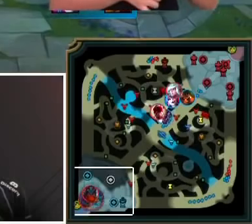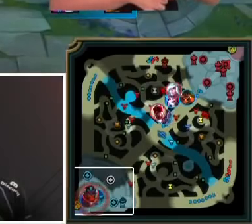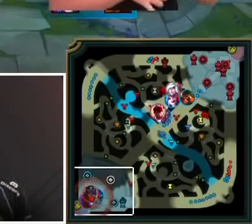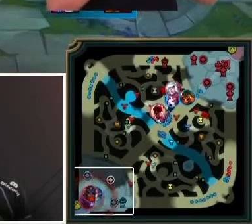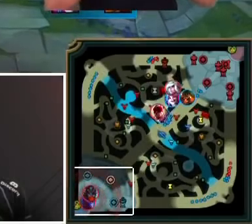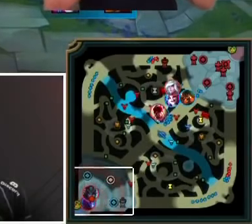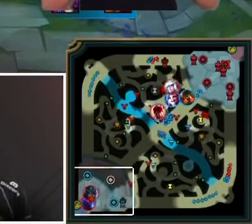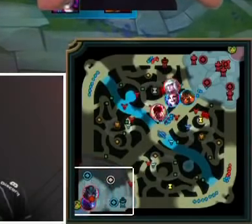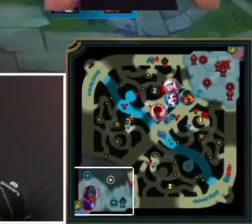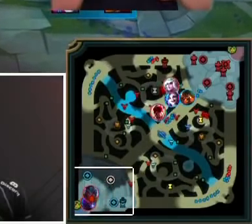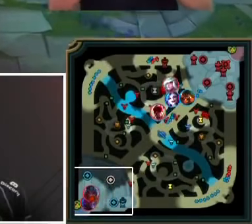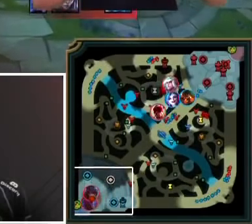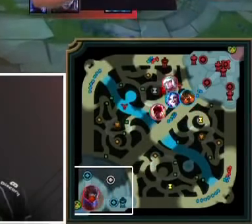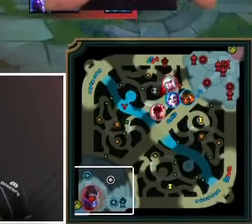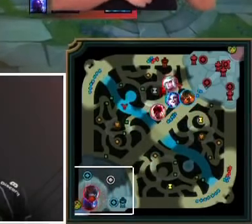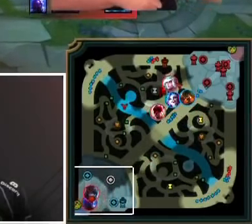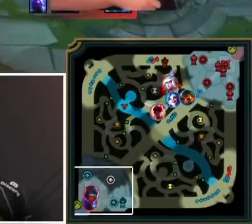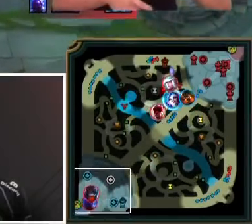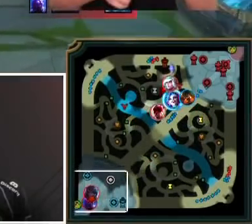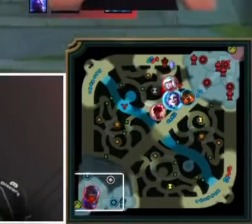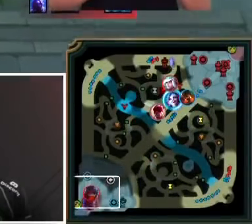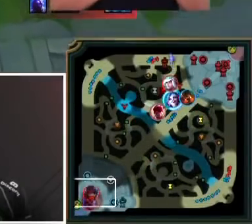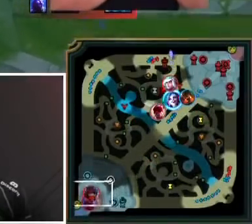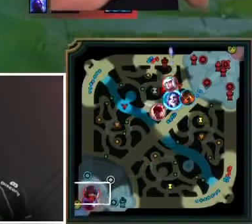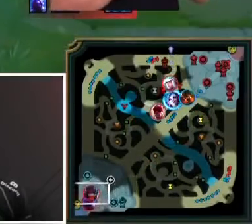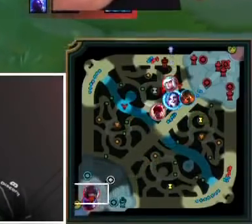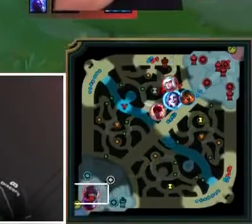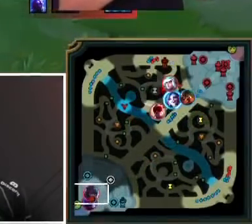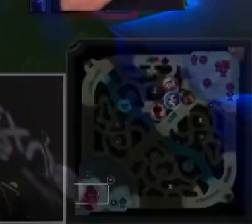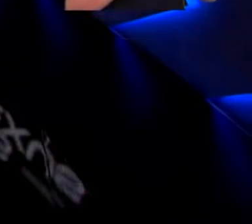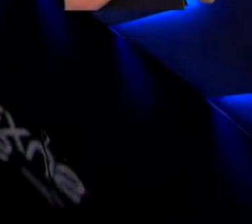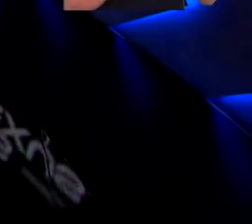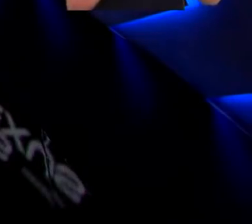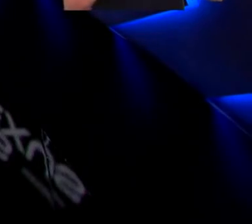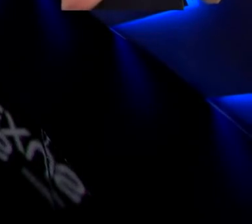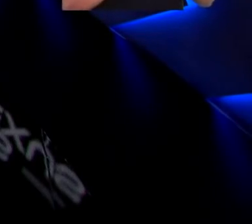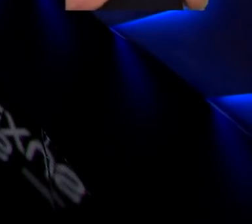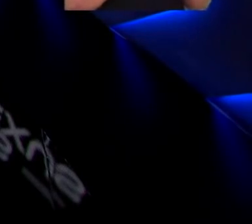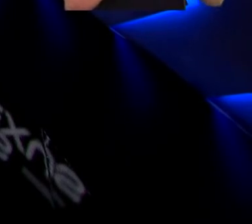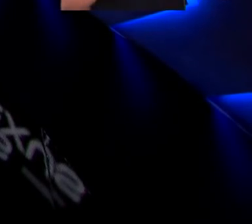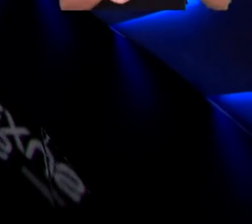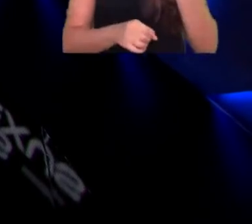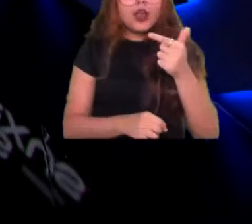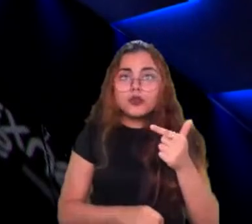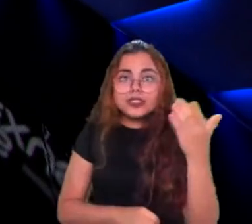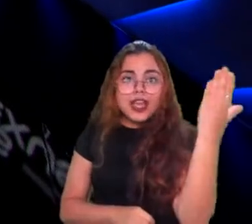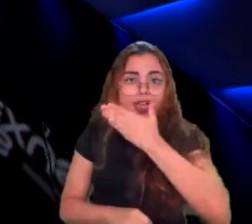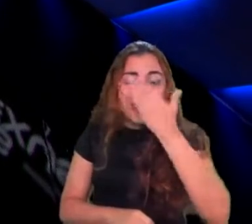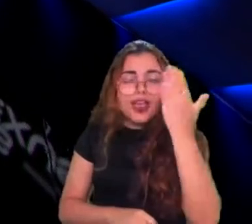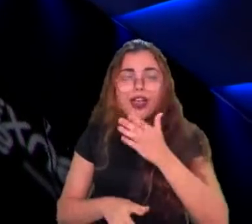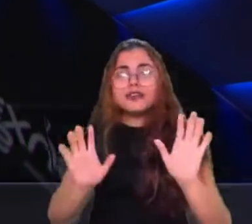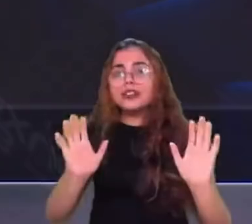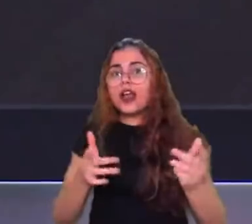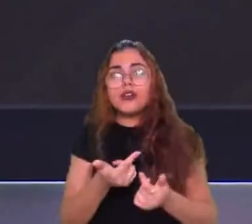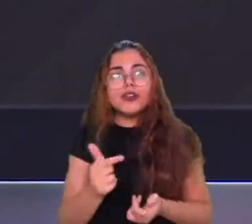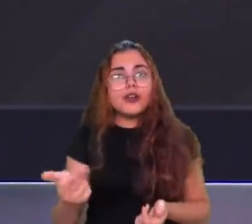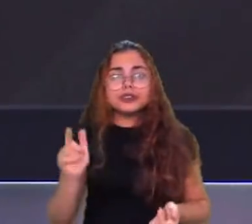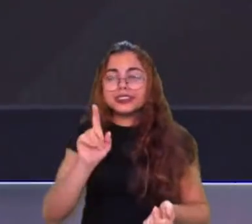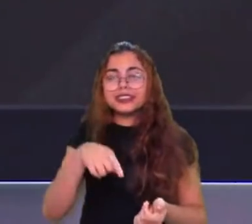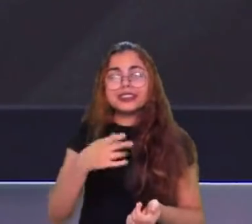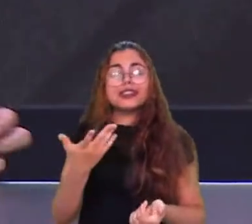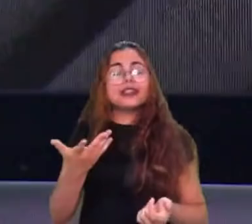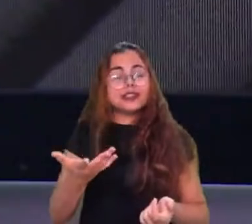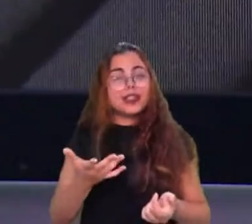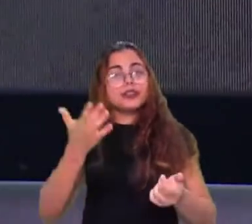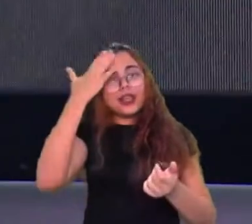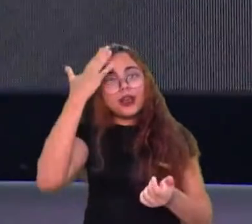mais recuado pra oferecer isso porque pô, eles não tinham visão do Ryze cara eles sabiam que eles estavam tramando algo não, e assim a Laude